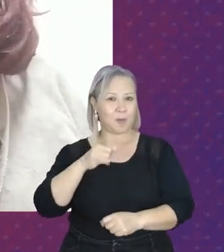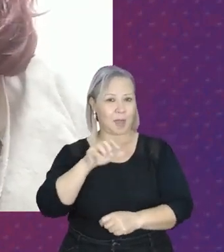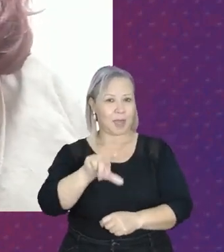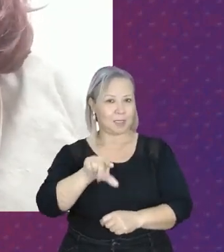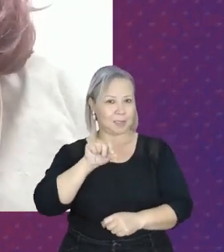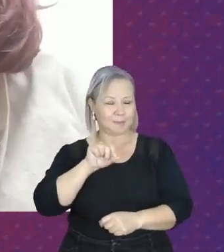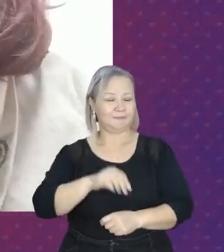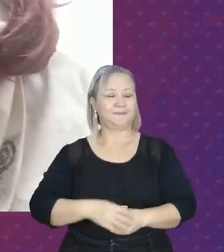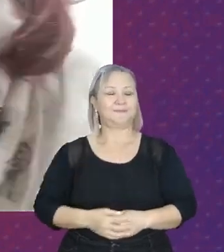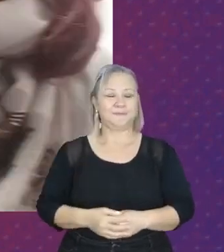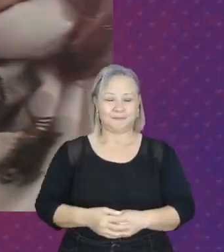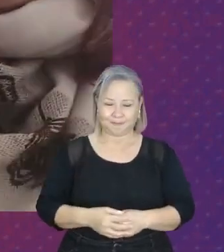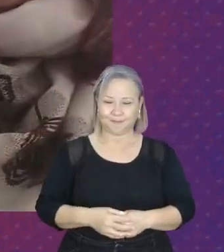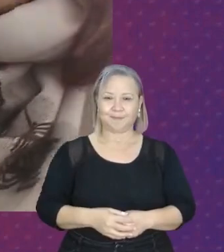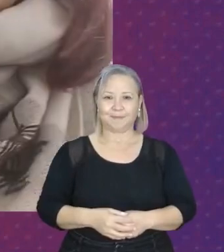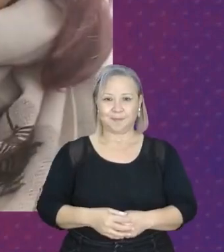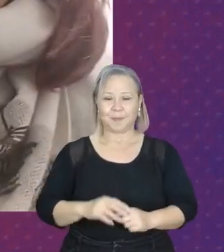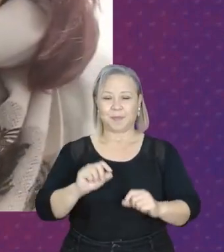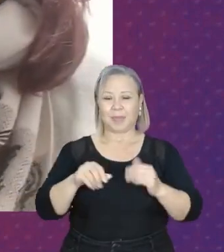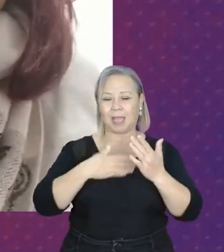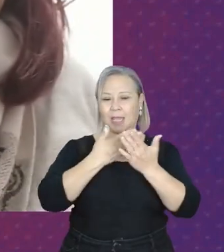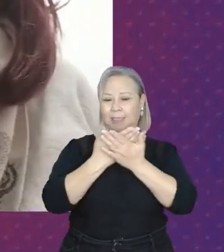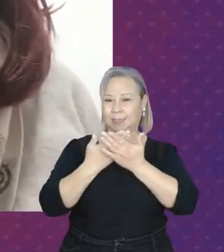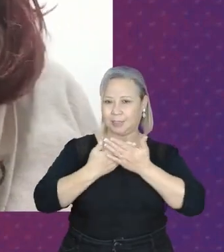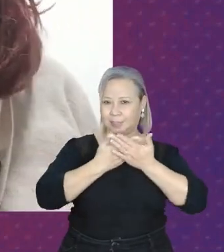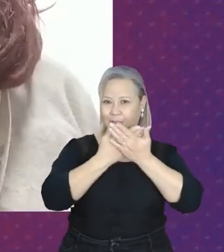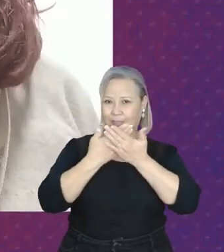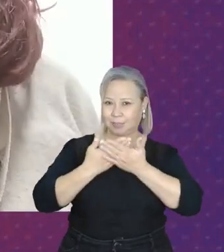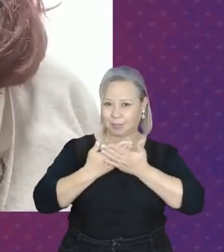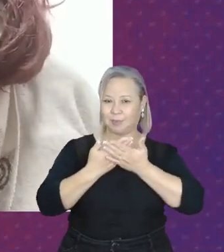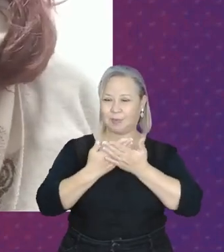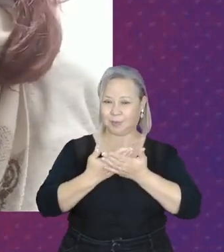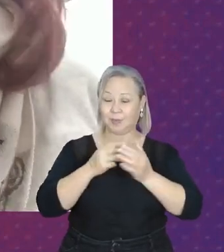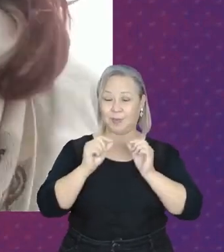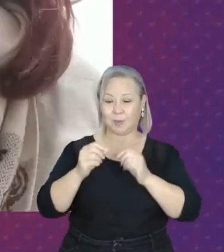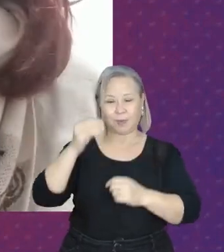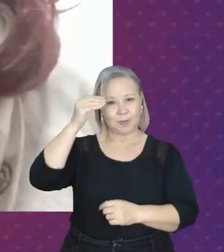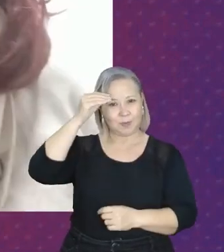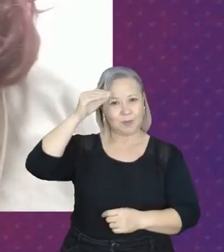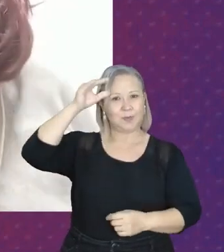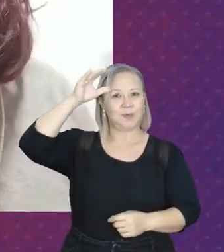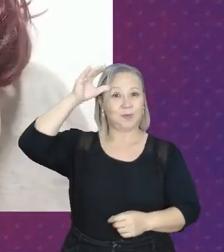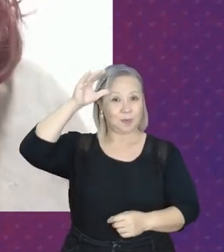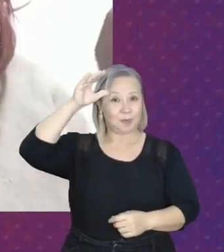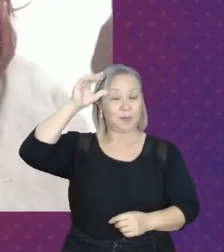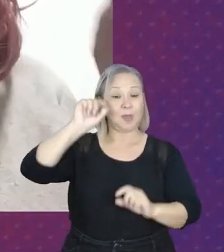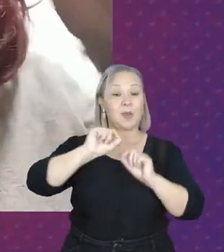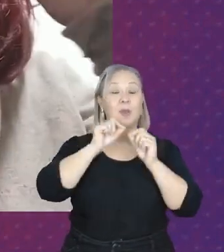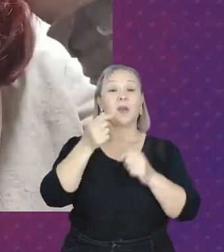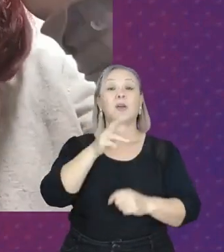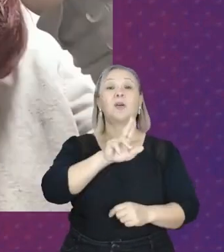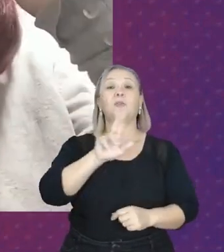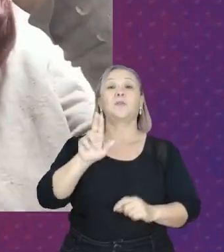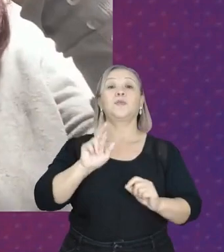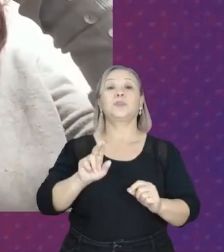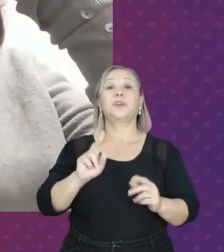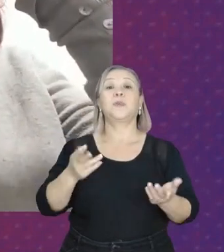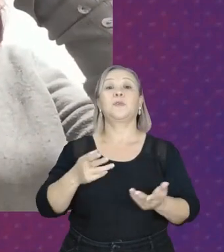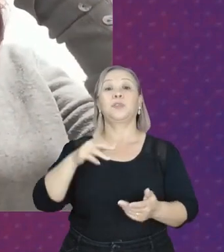de estudo e de conhecimento, e do que a gente chama hoje de network,